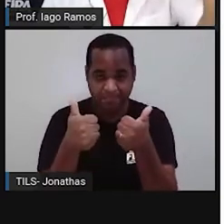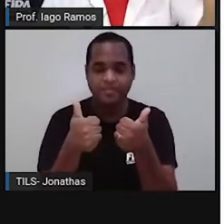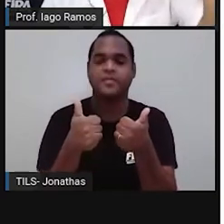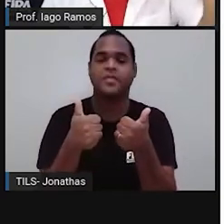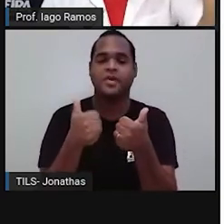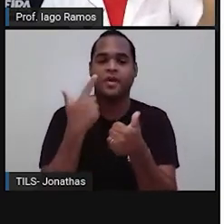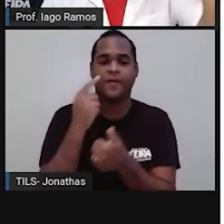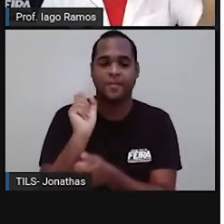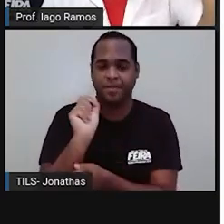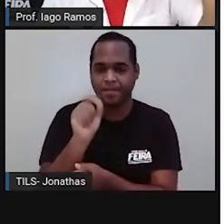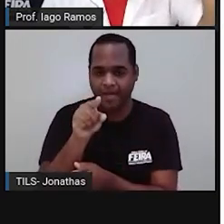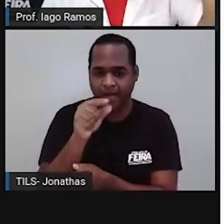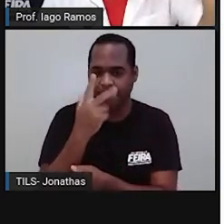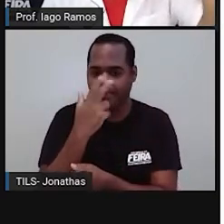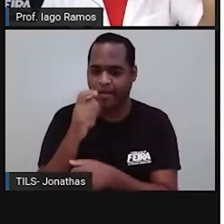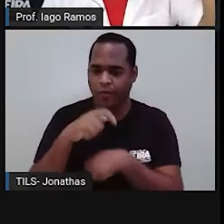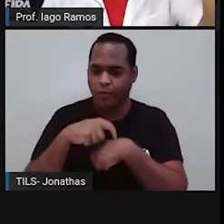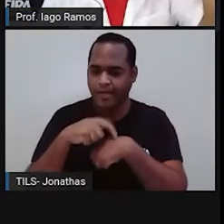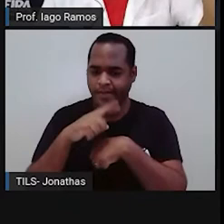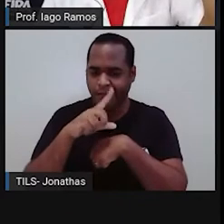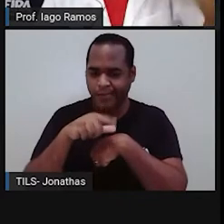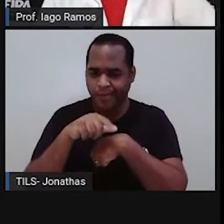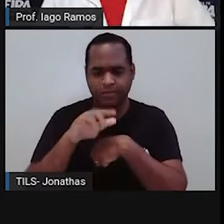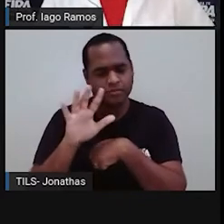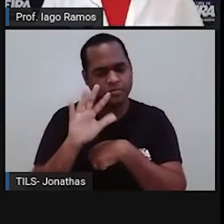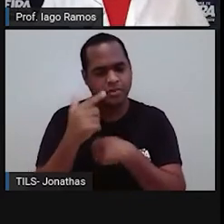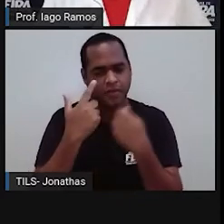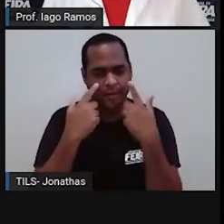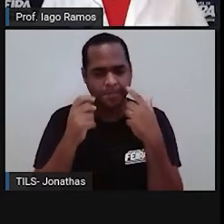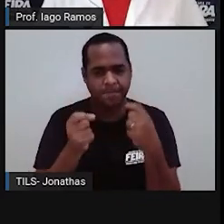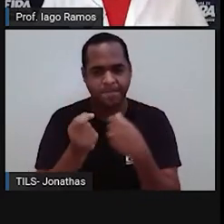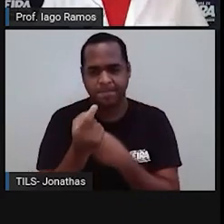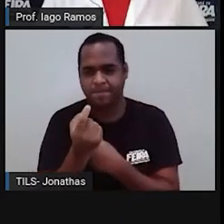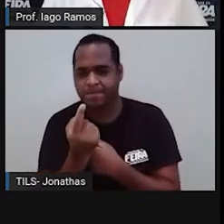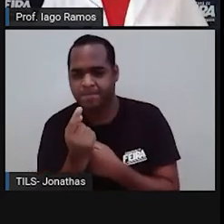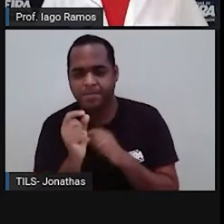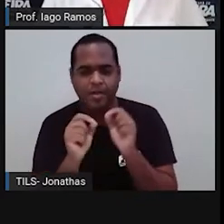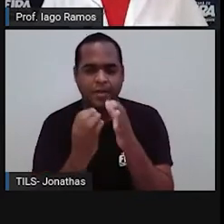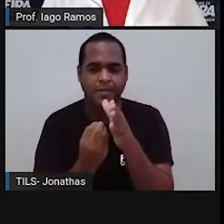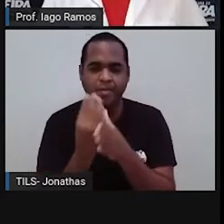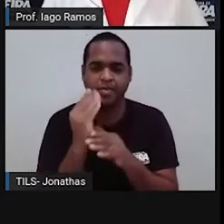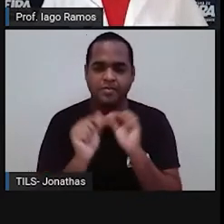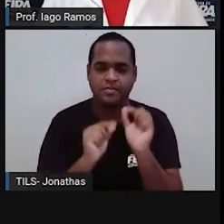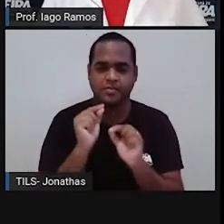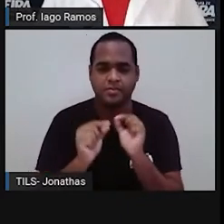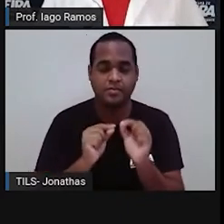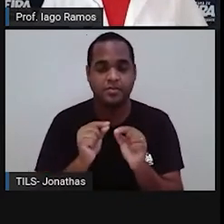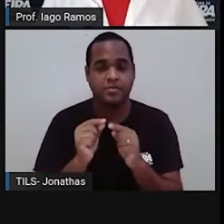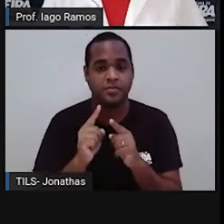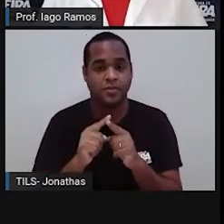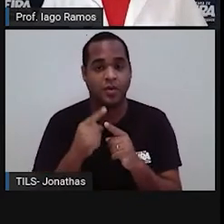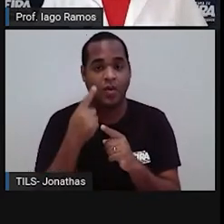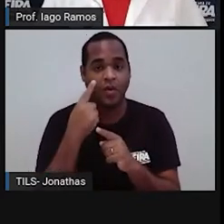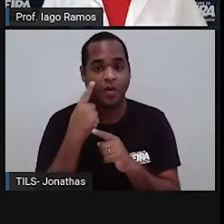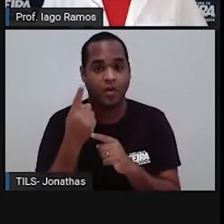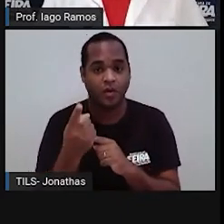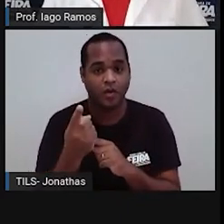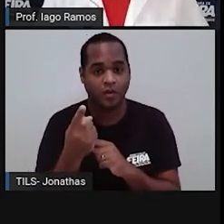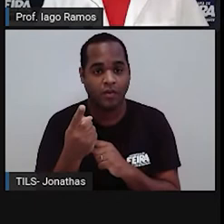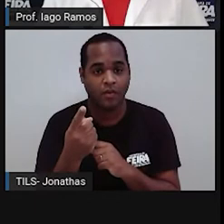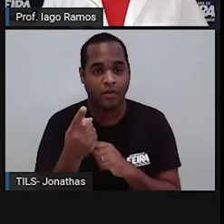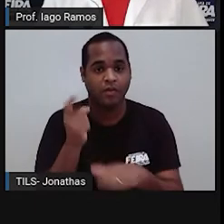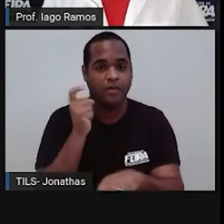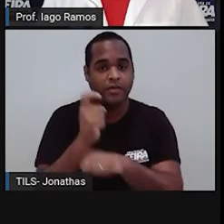Vamos clicar sem perder tempo. Vamos ver o que é que vai aparecer aí. Olha só. O nome do jogo, né?